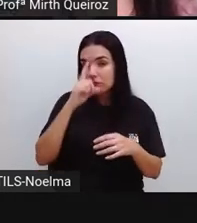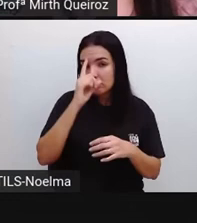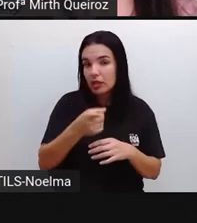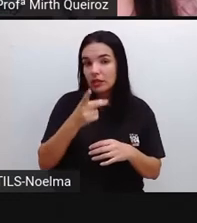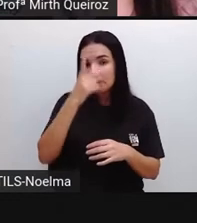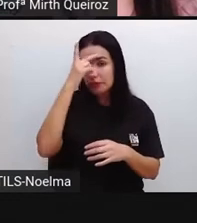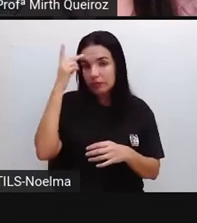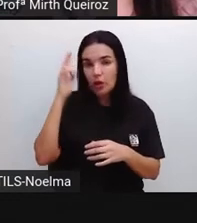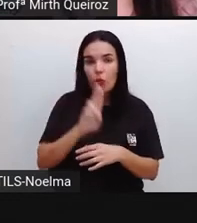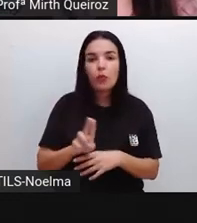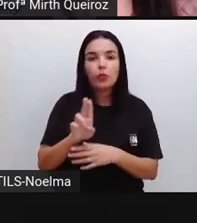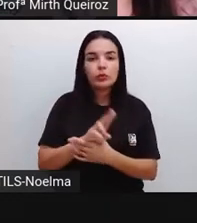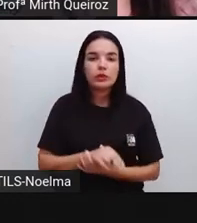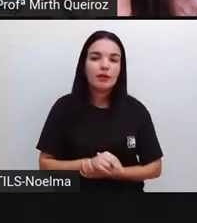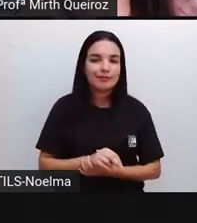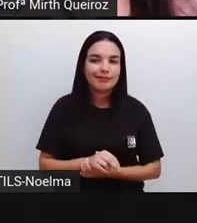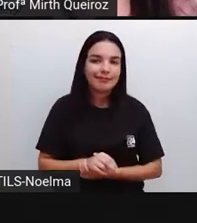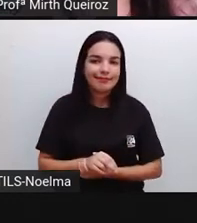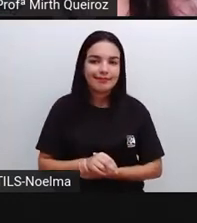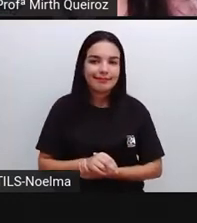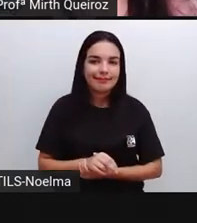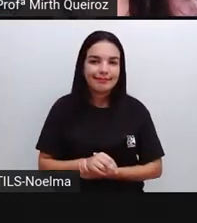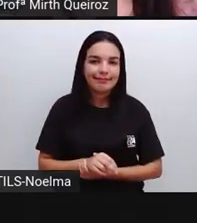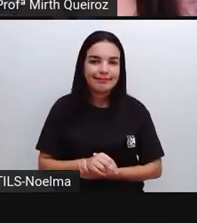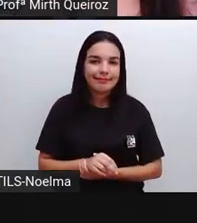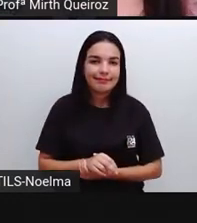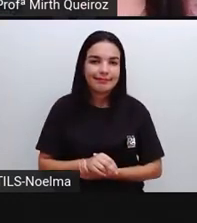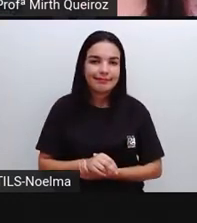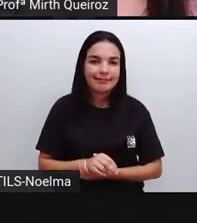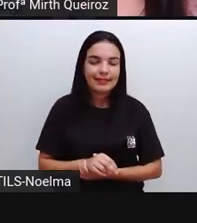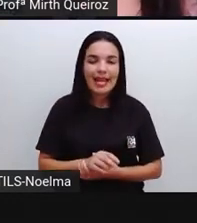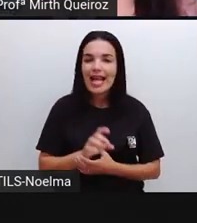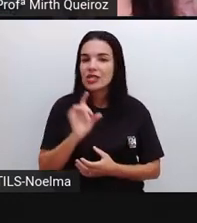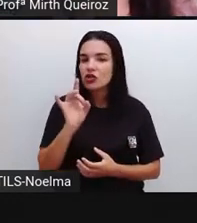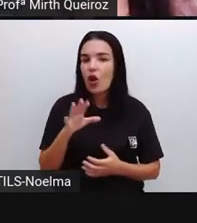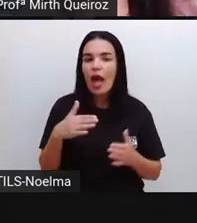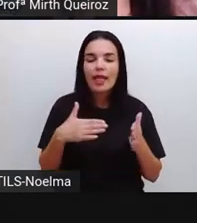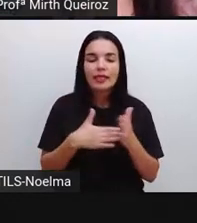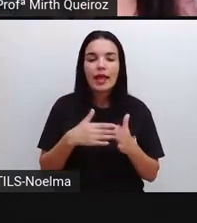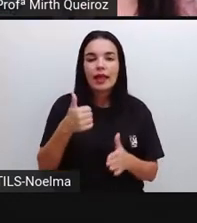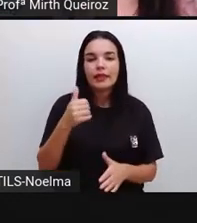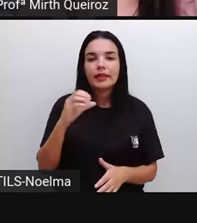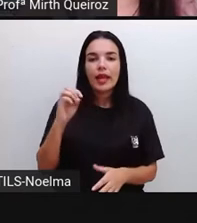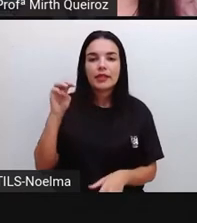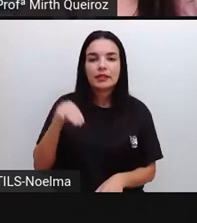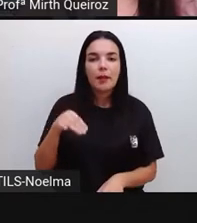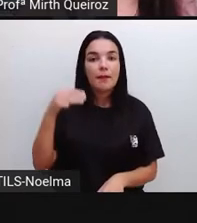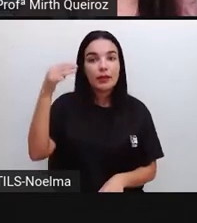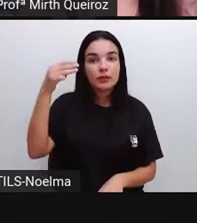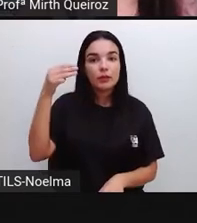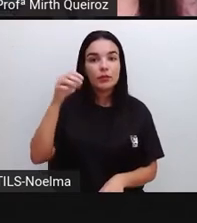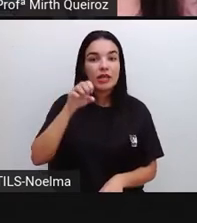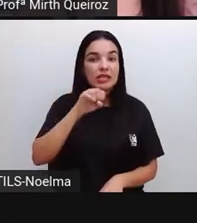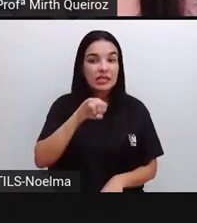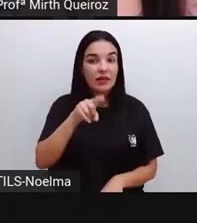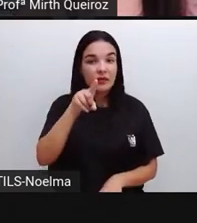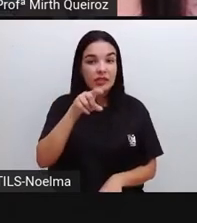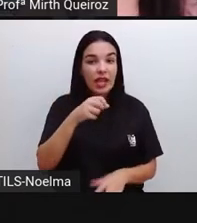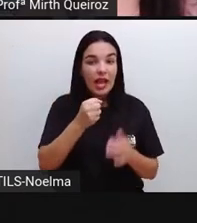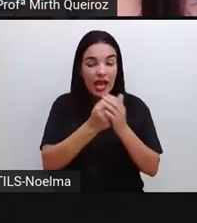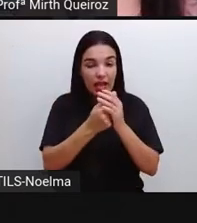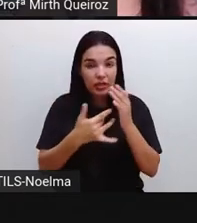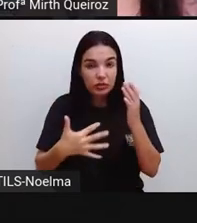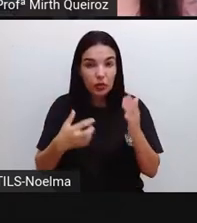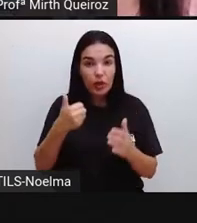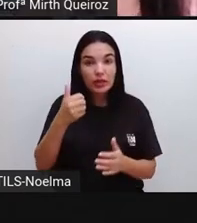no exemplo, daquela faixa de consumo, o consumo é de até 10 metros cúbicos. Então, se você gastou até 10 metros